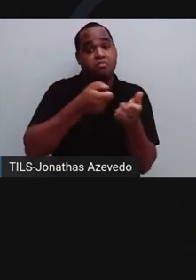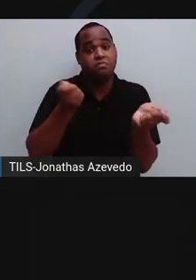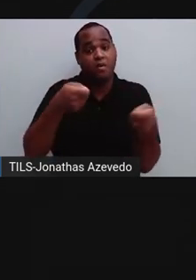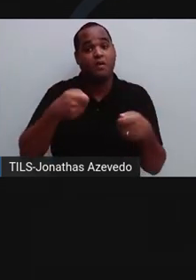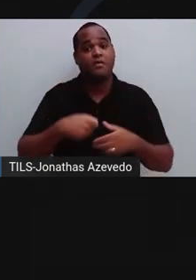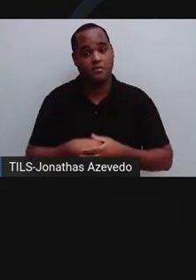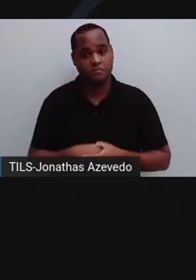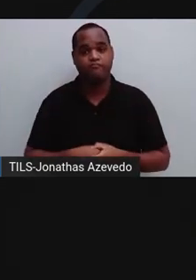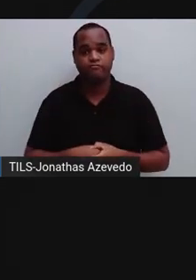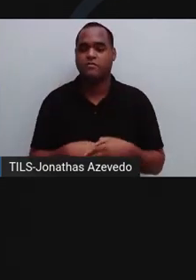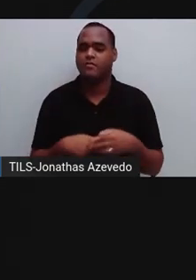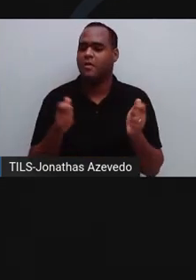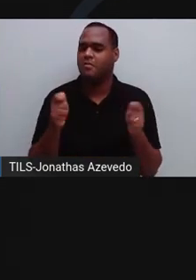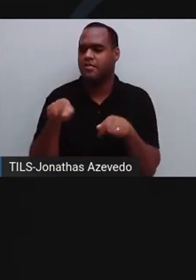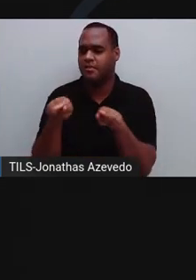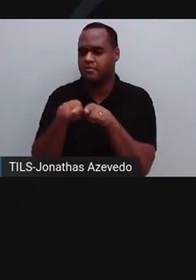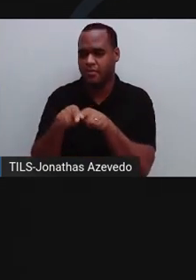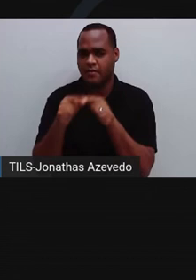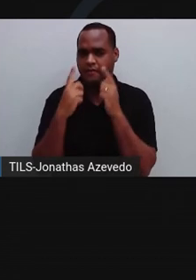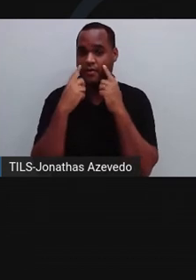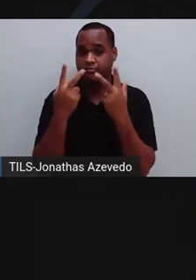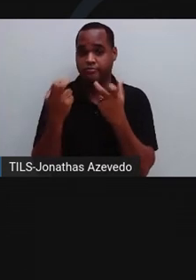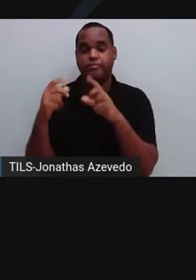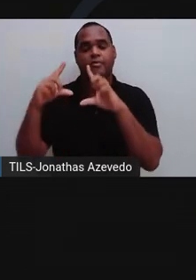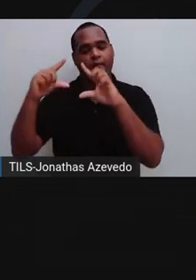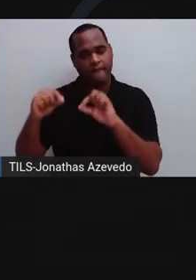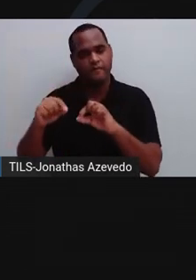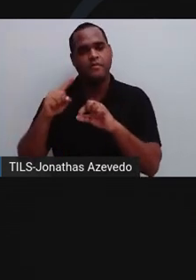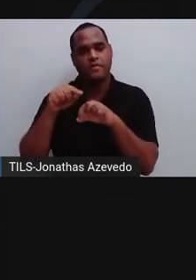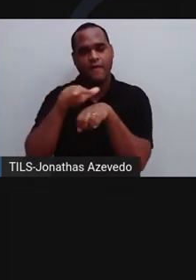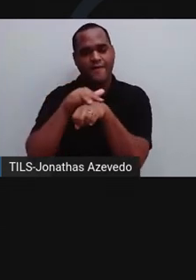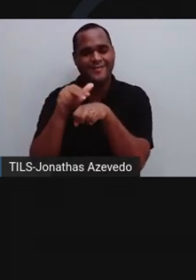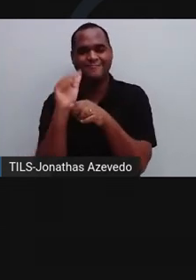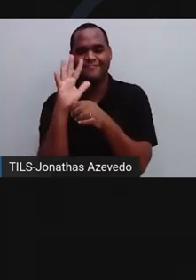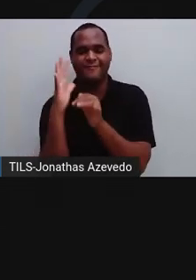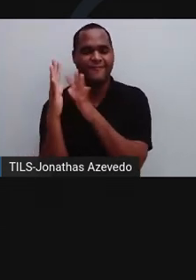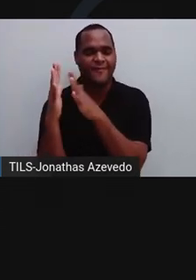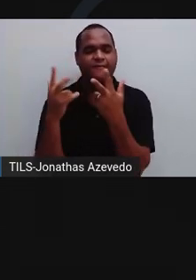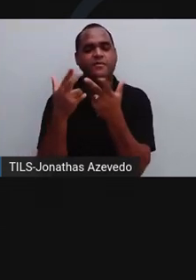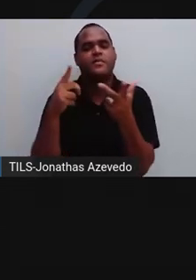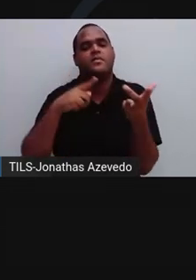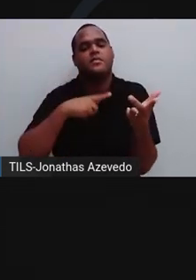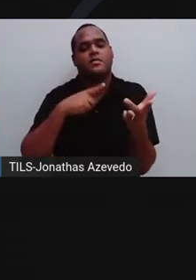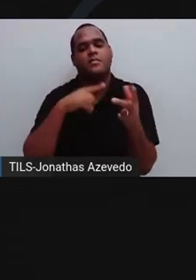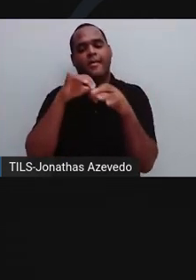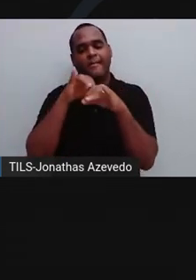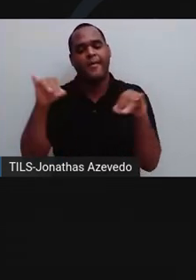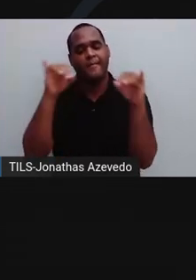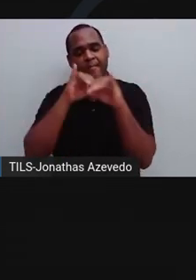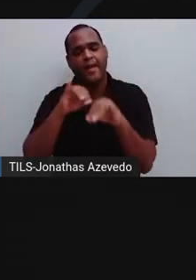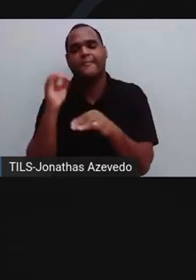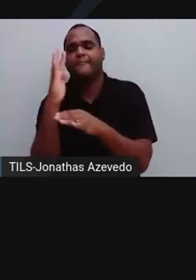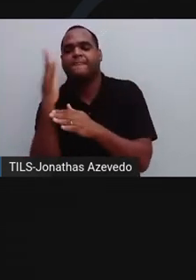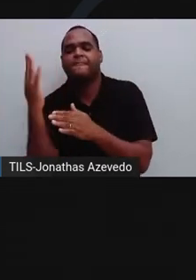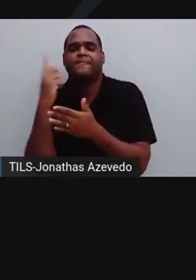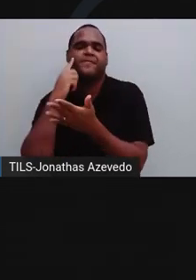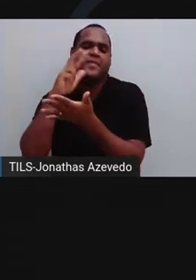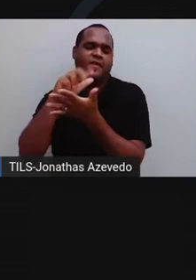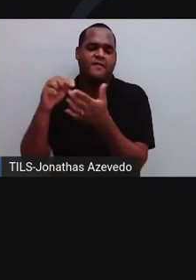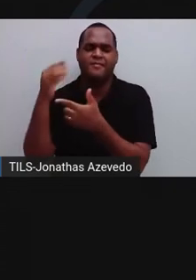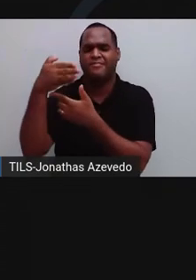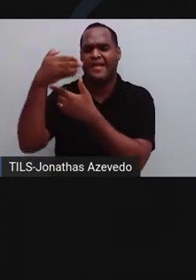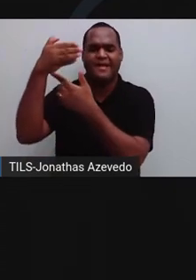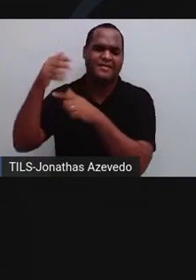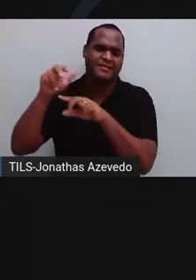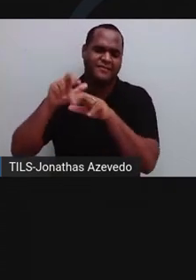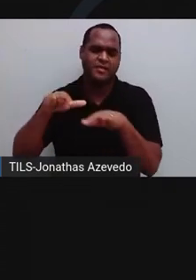É possível observar também que a redução de áreas verdes e a intensificação de anúncios, outdoors, cartazes, placas